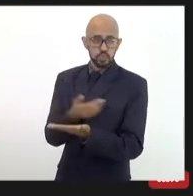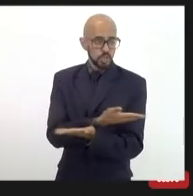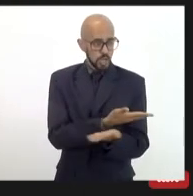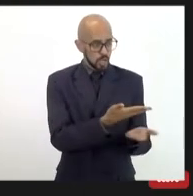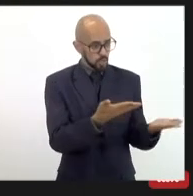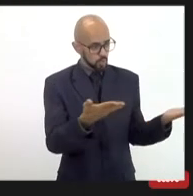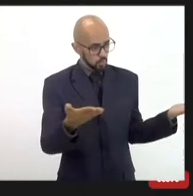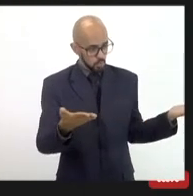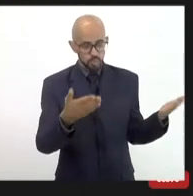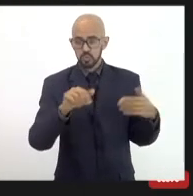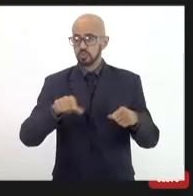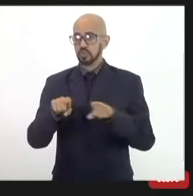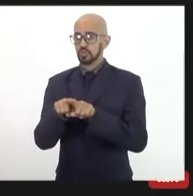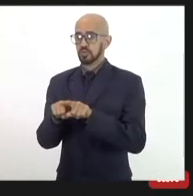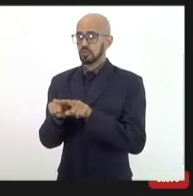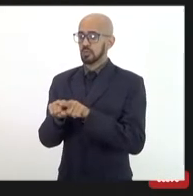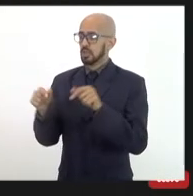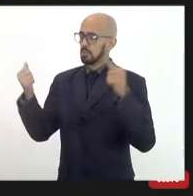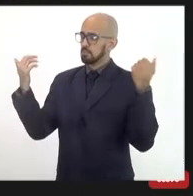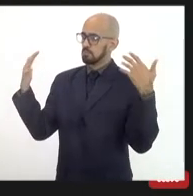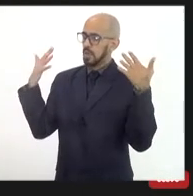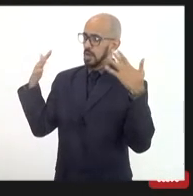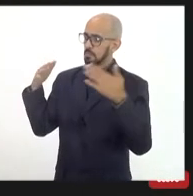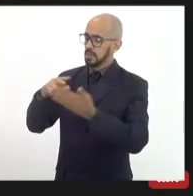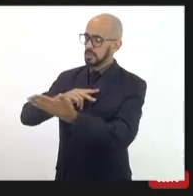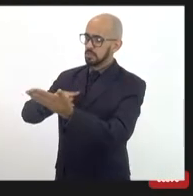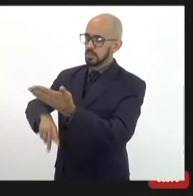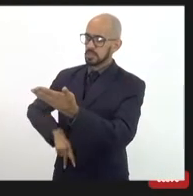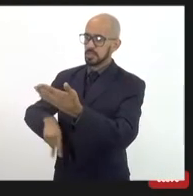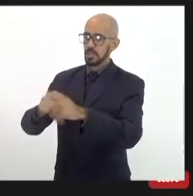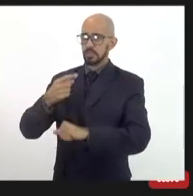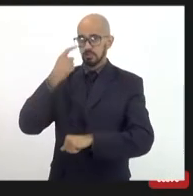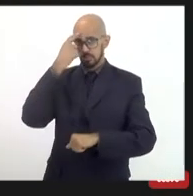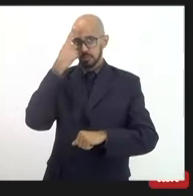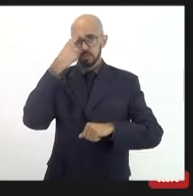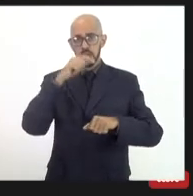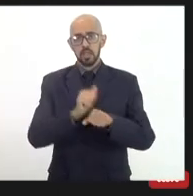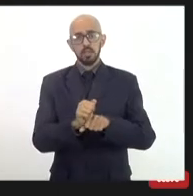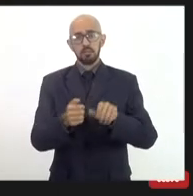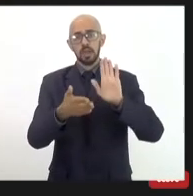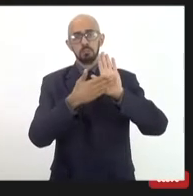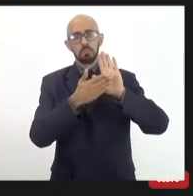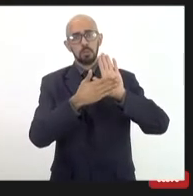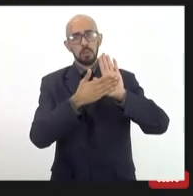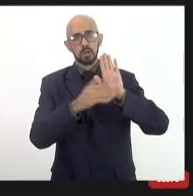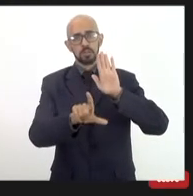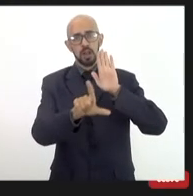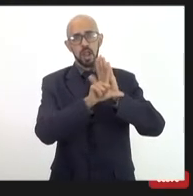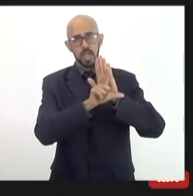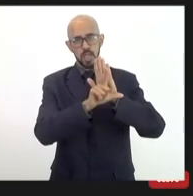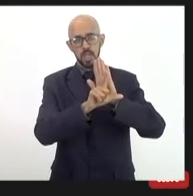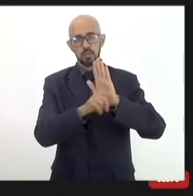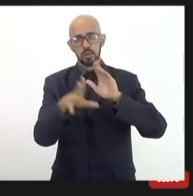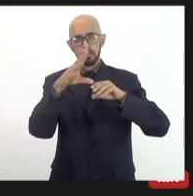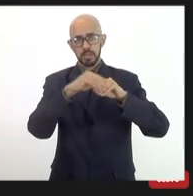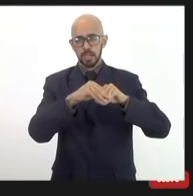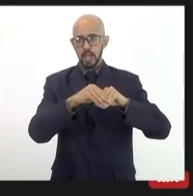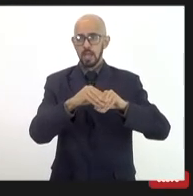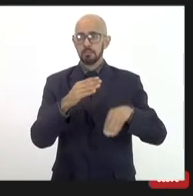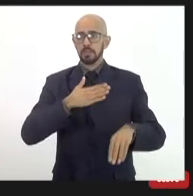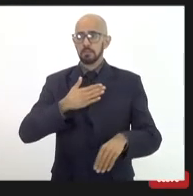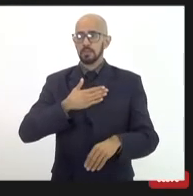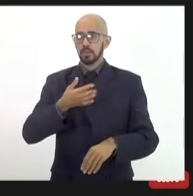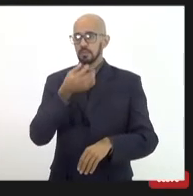Primeiro, para adenizar o presidente pela iniciativa, pela proposta da lei complementar. Eu acho muito